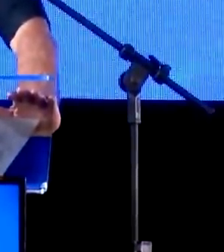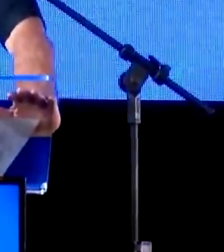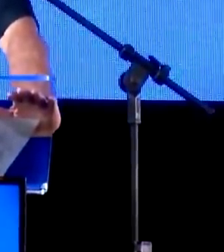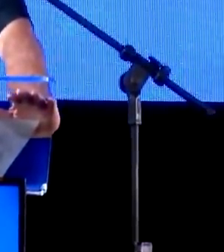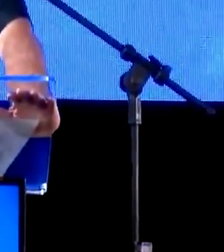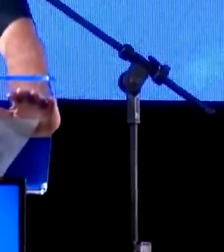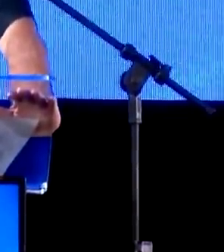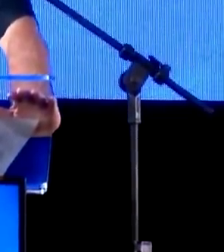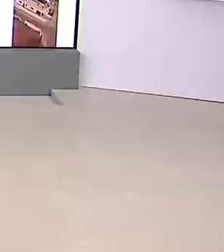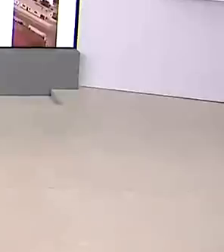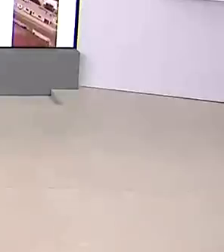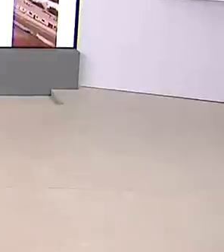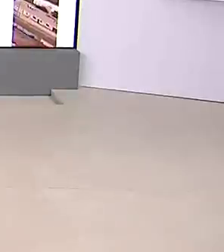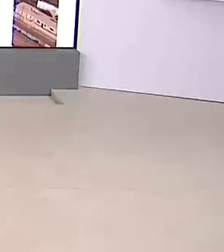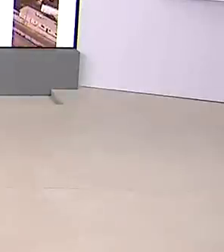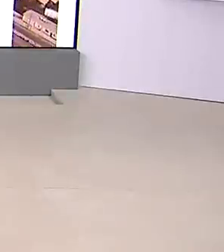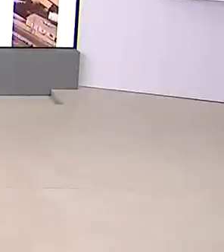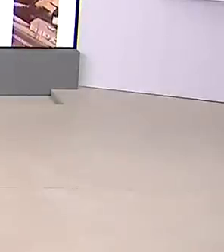30%.